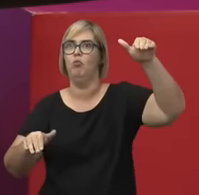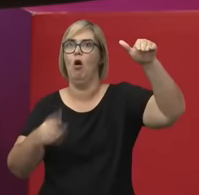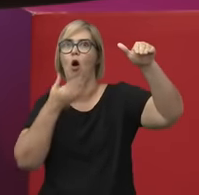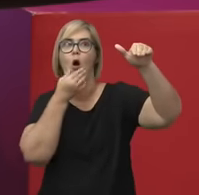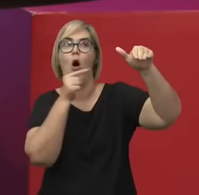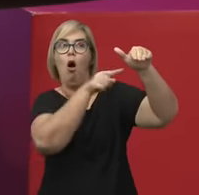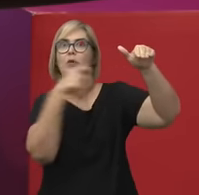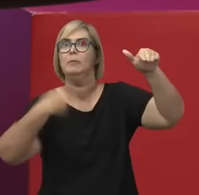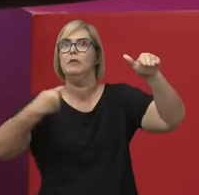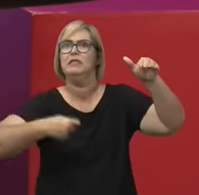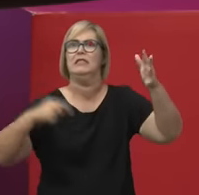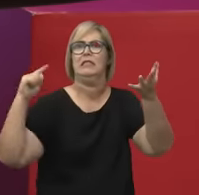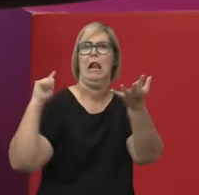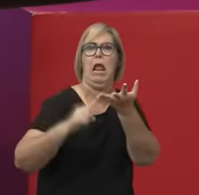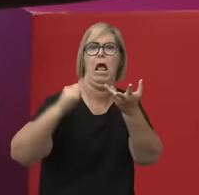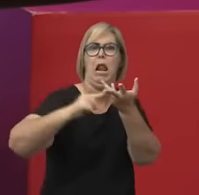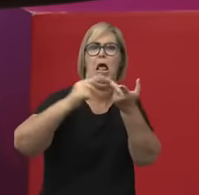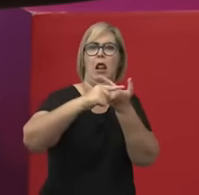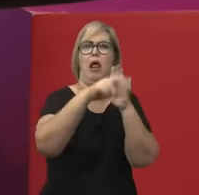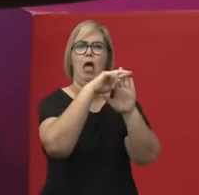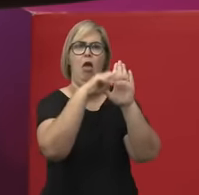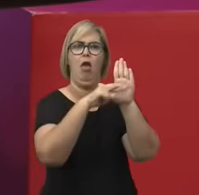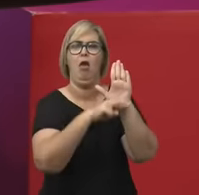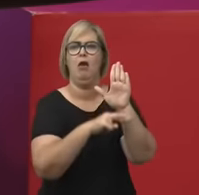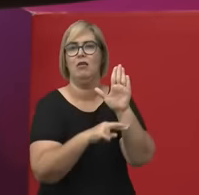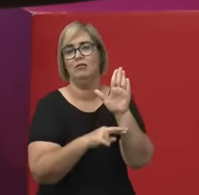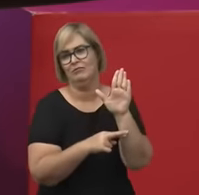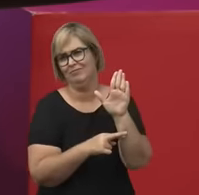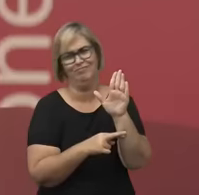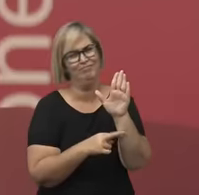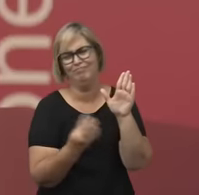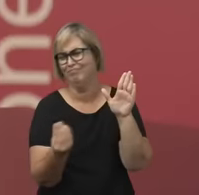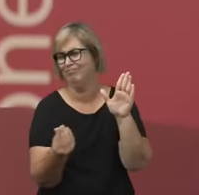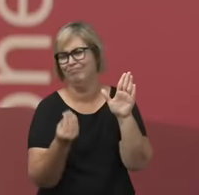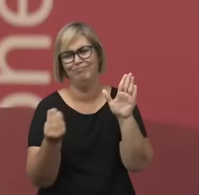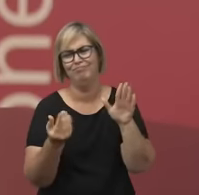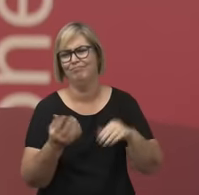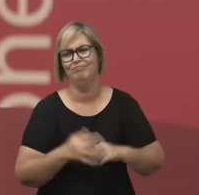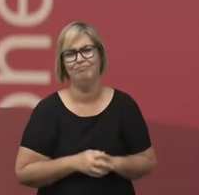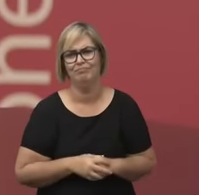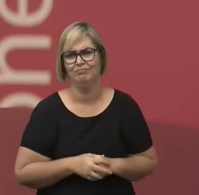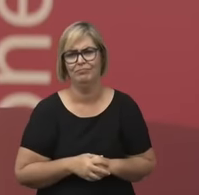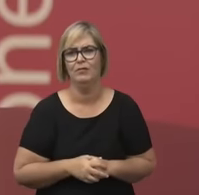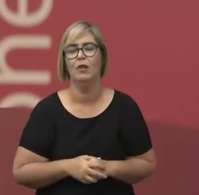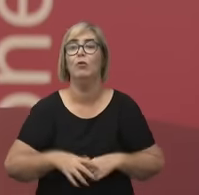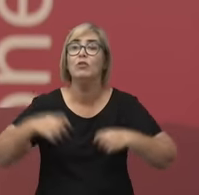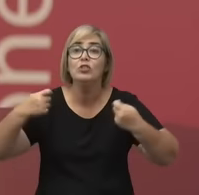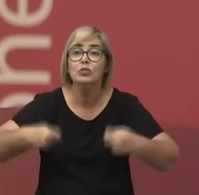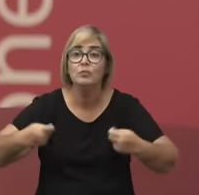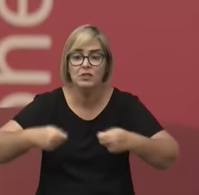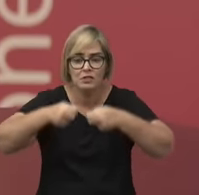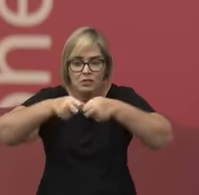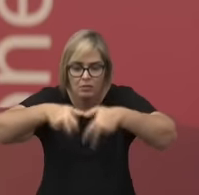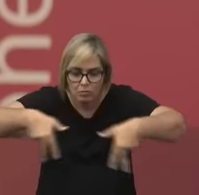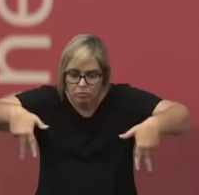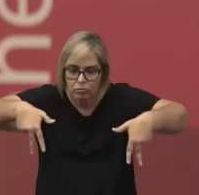condição para a justiça social, é uma condição para o desenvolvimento social, né.